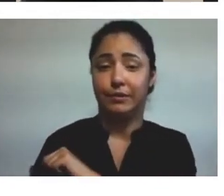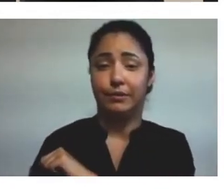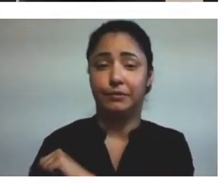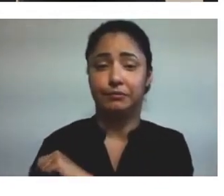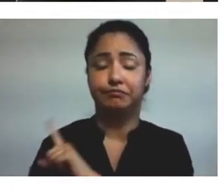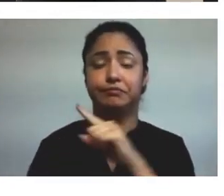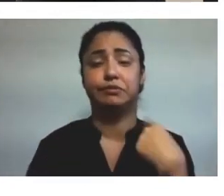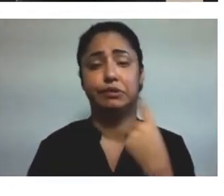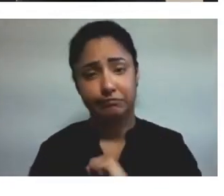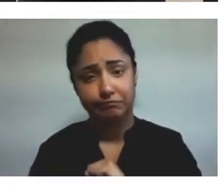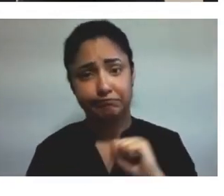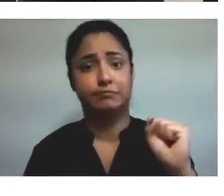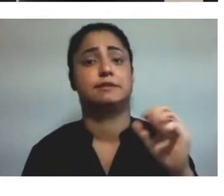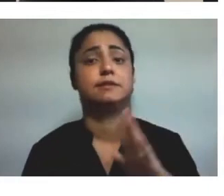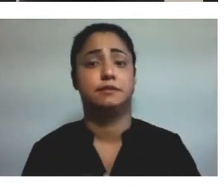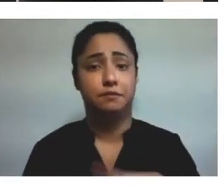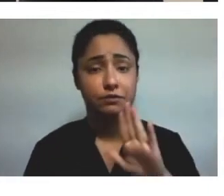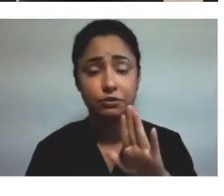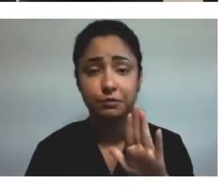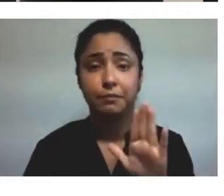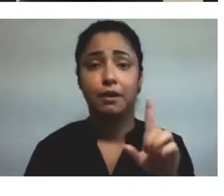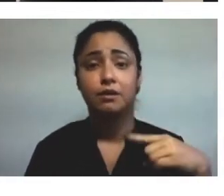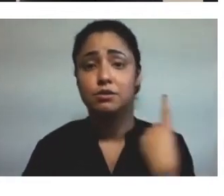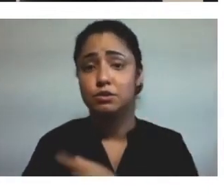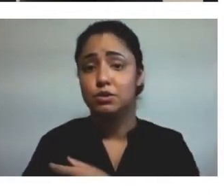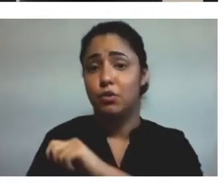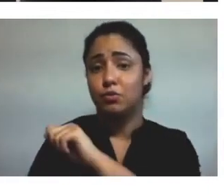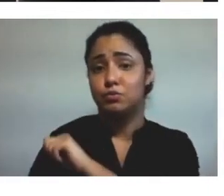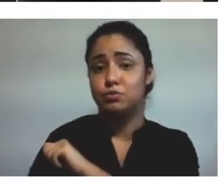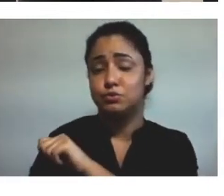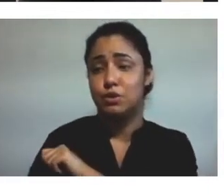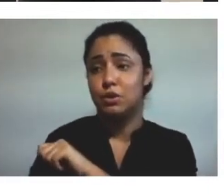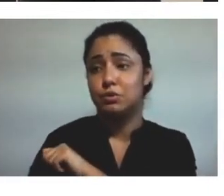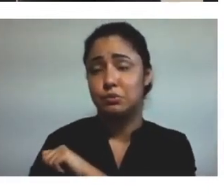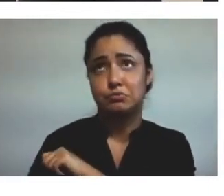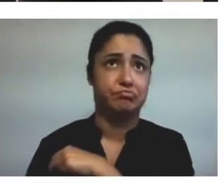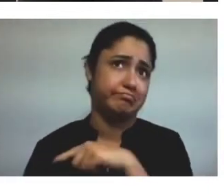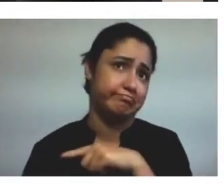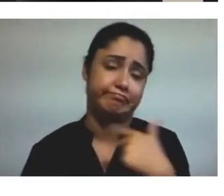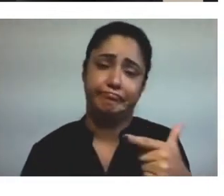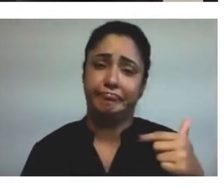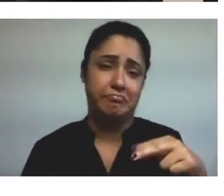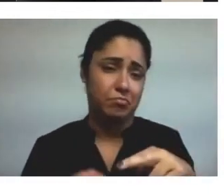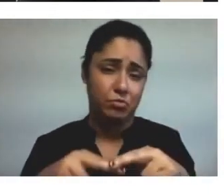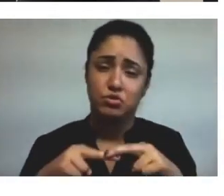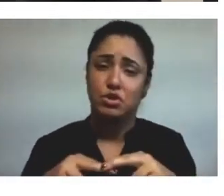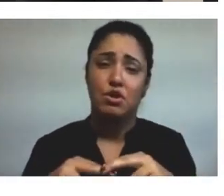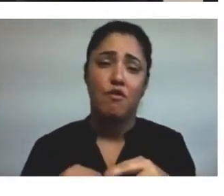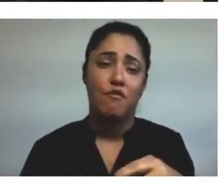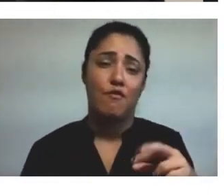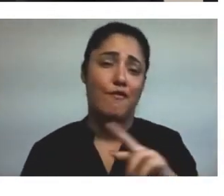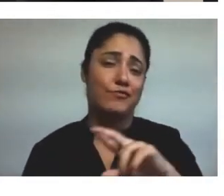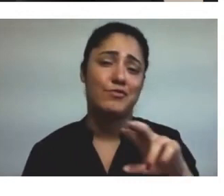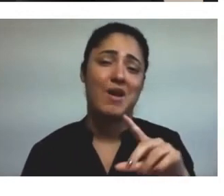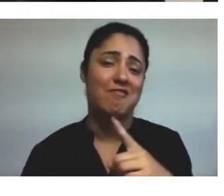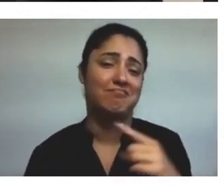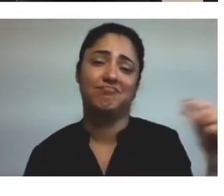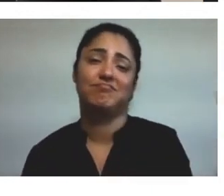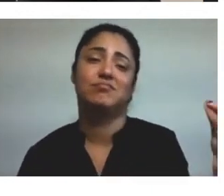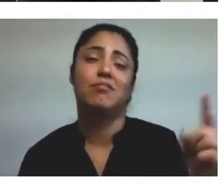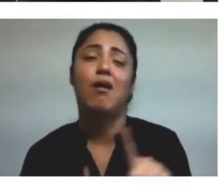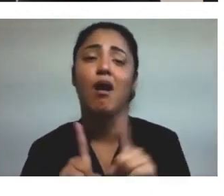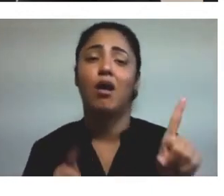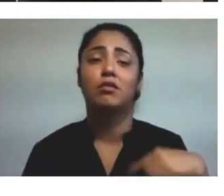bastante. Os nossos alunos, por algum motivo, não era evasão. A gente não sabia por que